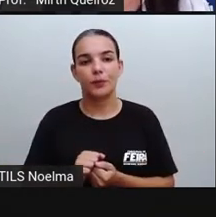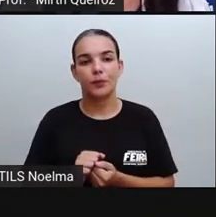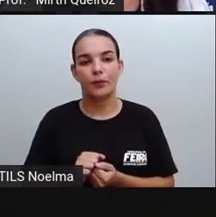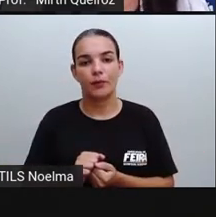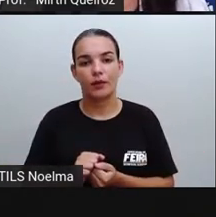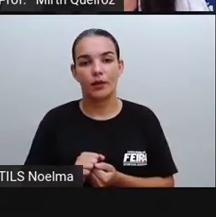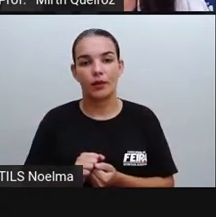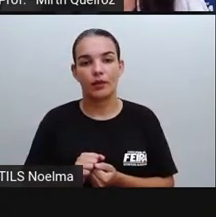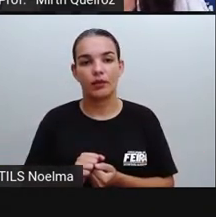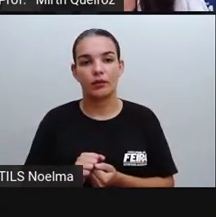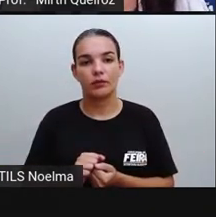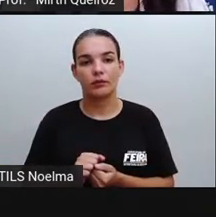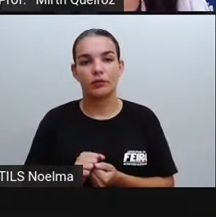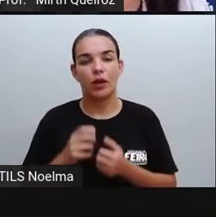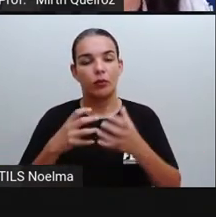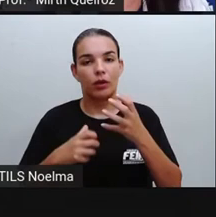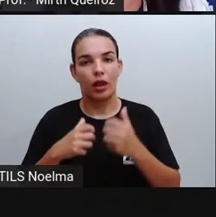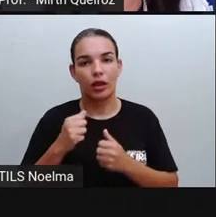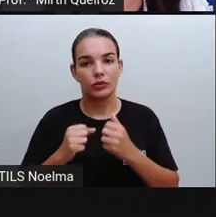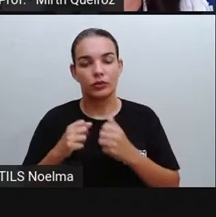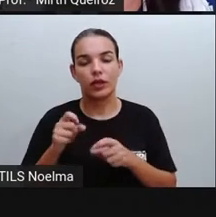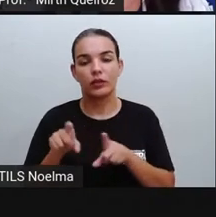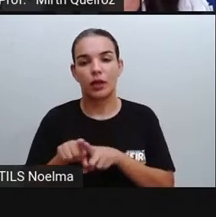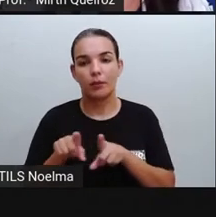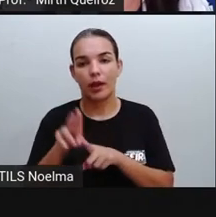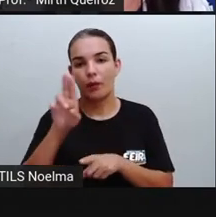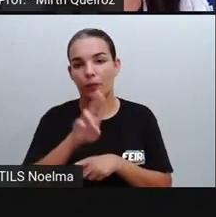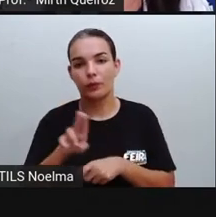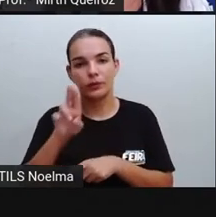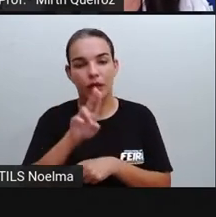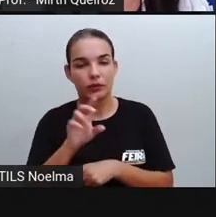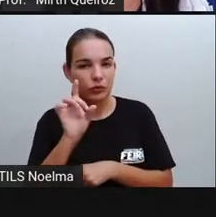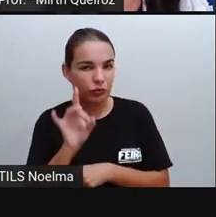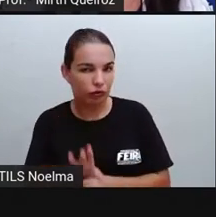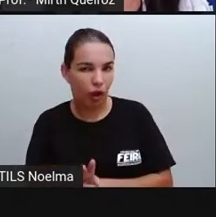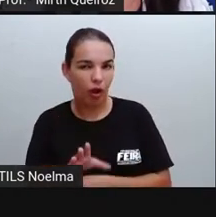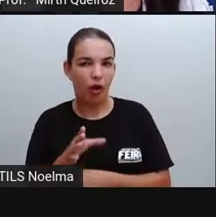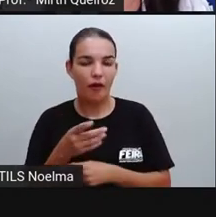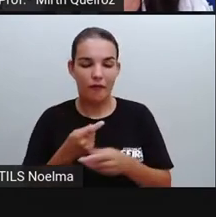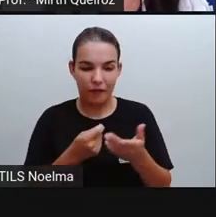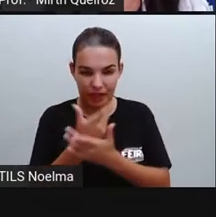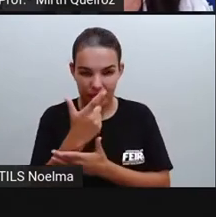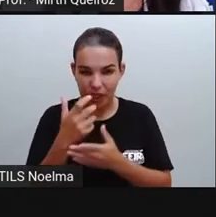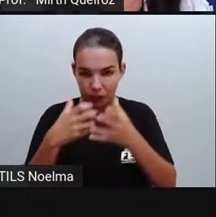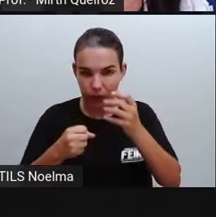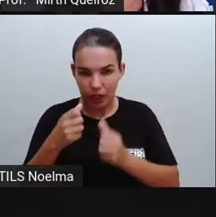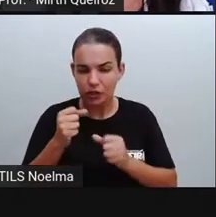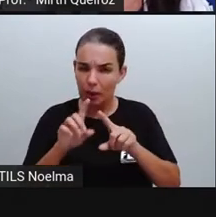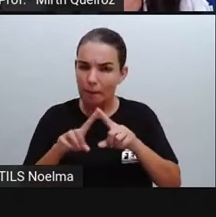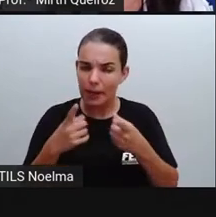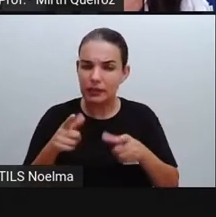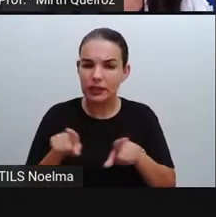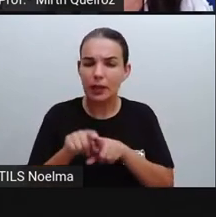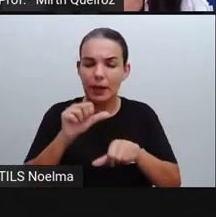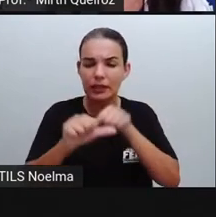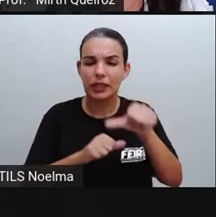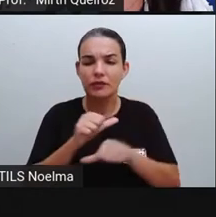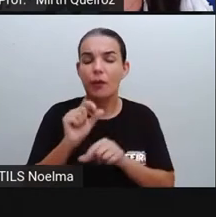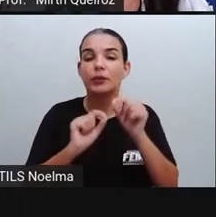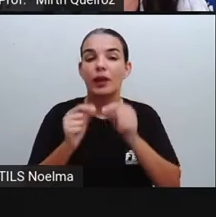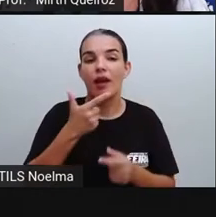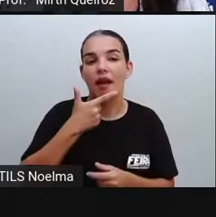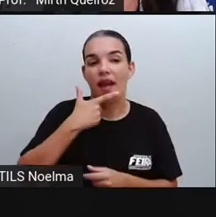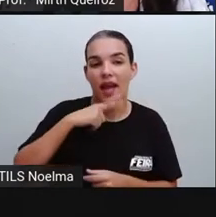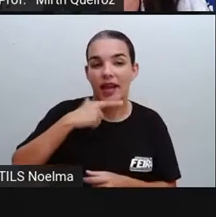O leite, né? Que é utilizado não só na venda direta do leite, mas também ele é transformado aí